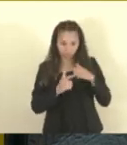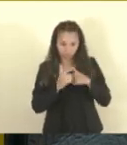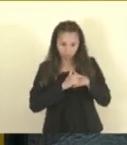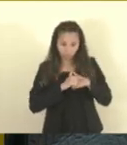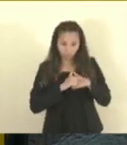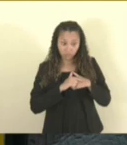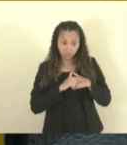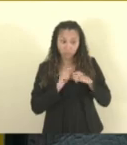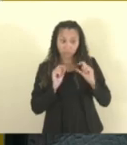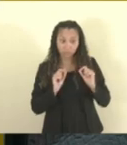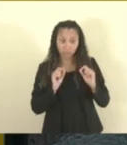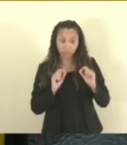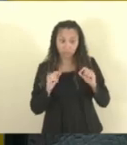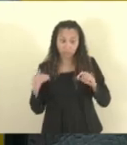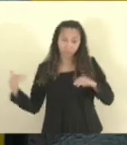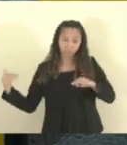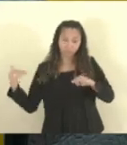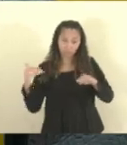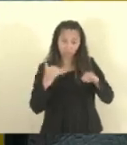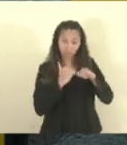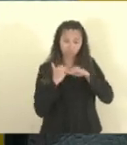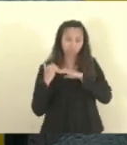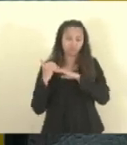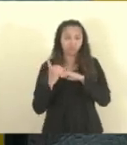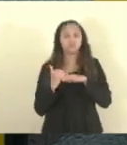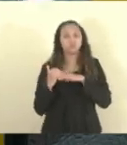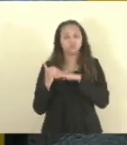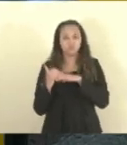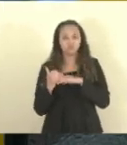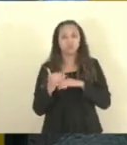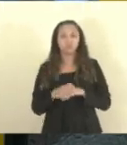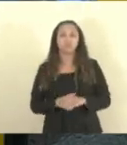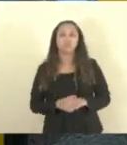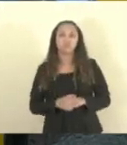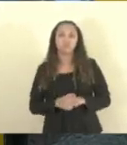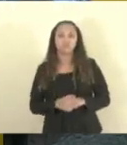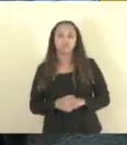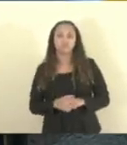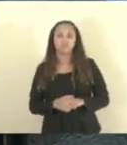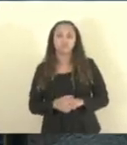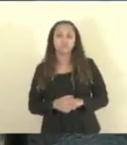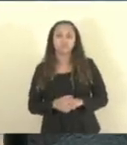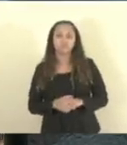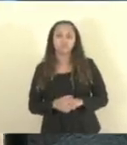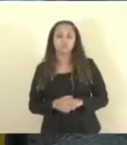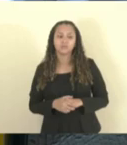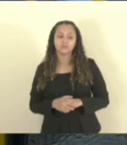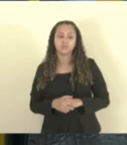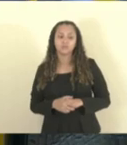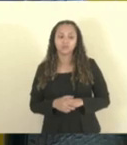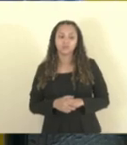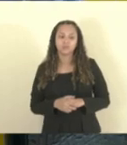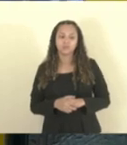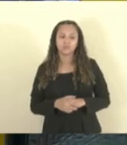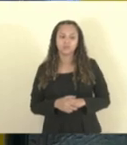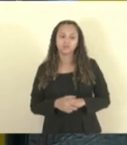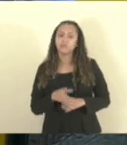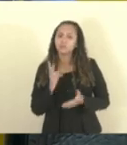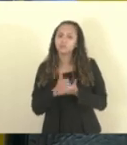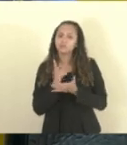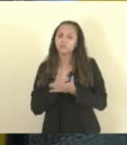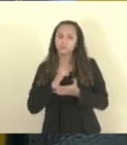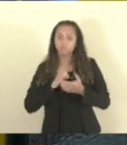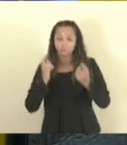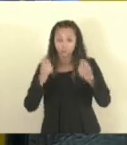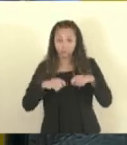ou seja, nivelando também da anaisonomia. Isso porque na administração militar sempre houve a necessidade de